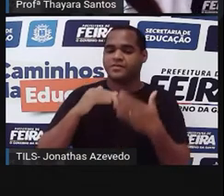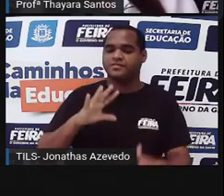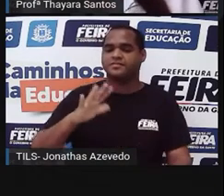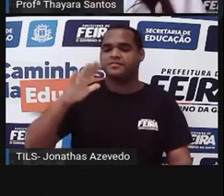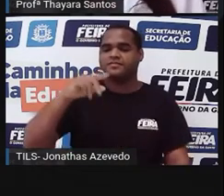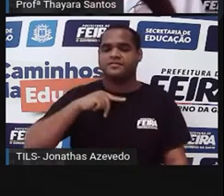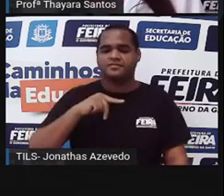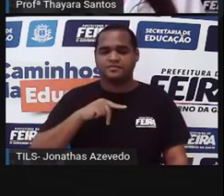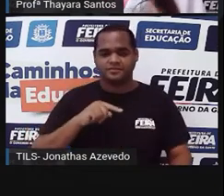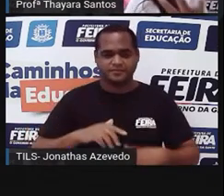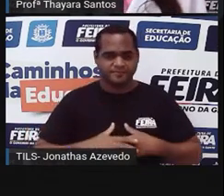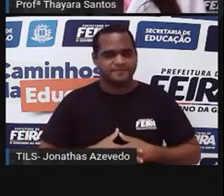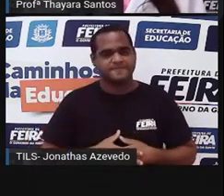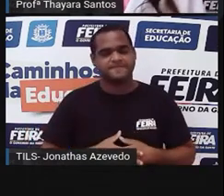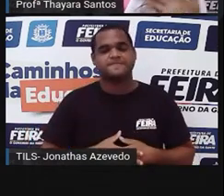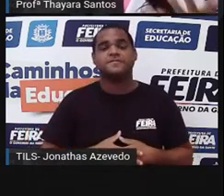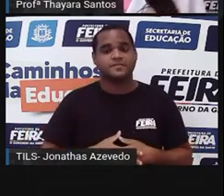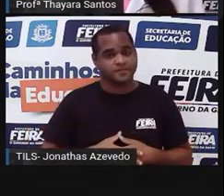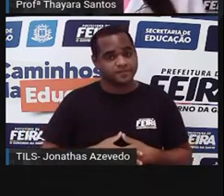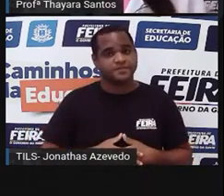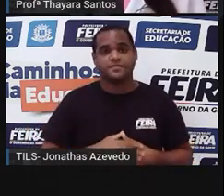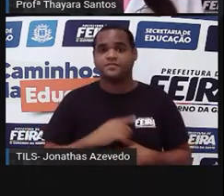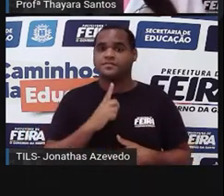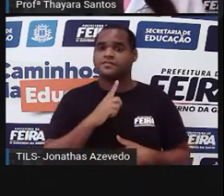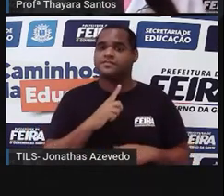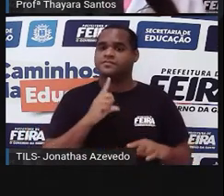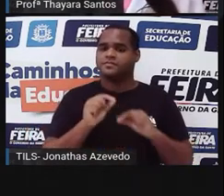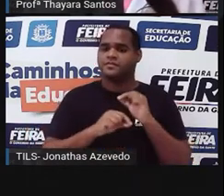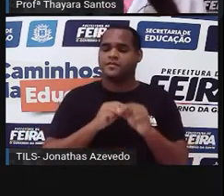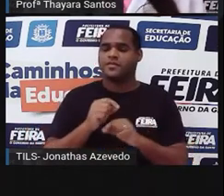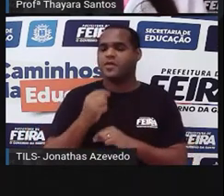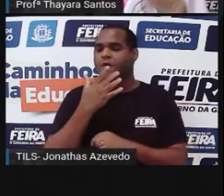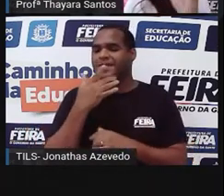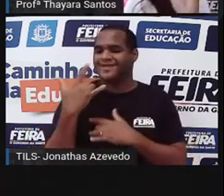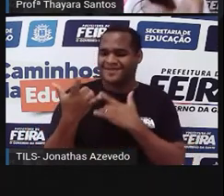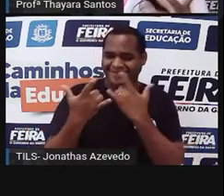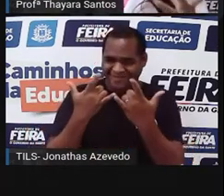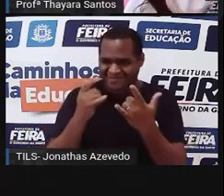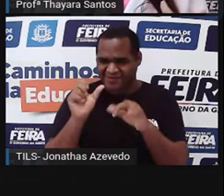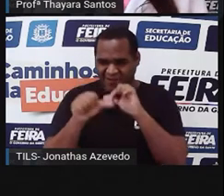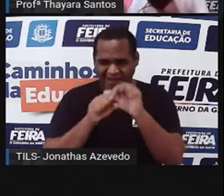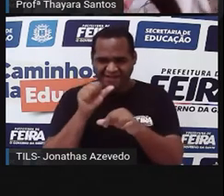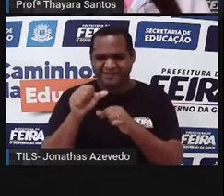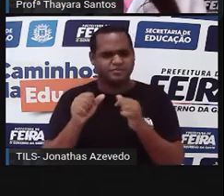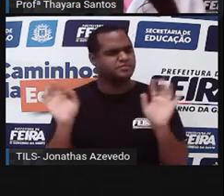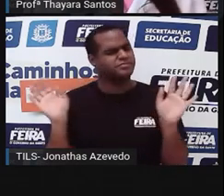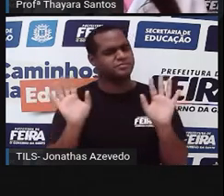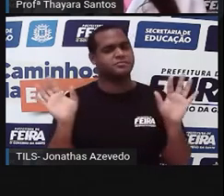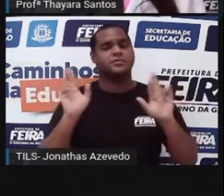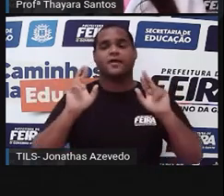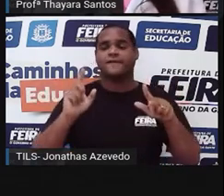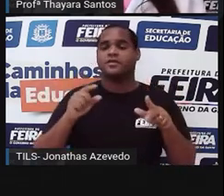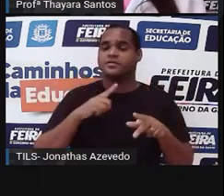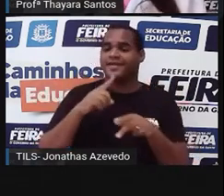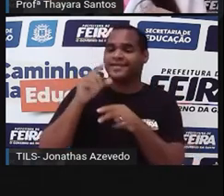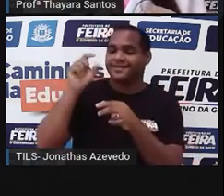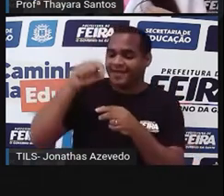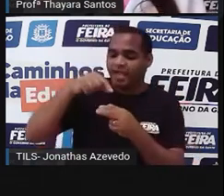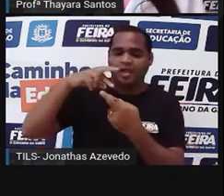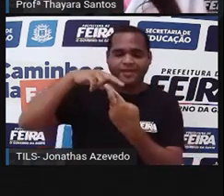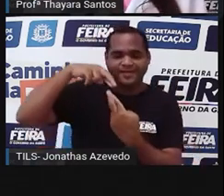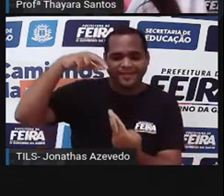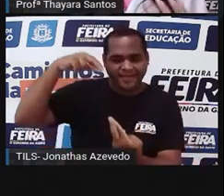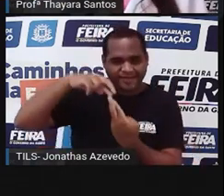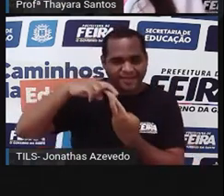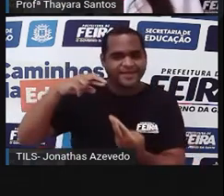acaso. Não são aquelas mutações que a gente vê nos filmes, tipo Homem-Aranha, não, gente. São alterações que ocorrem lá no nosso DNA e